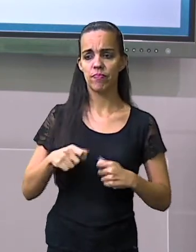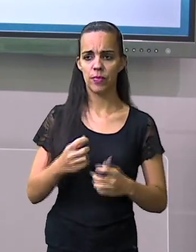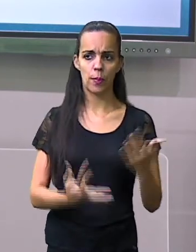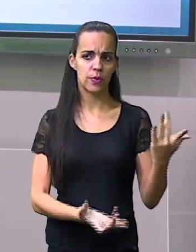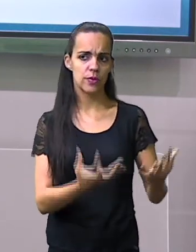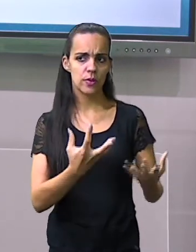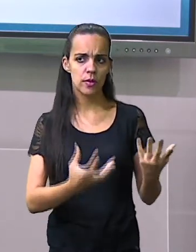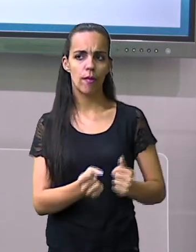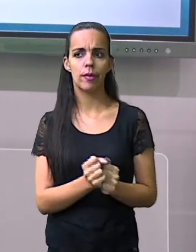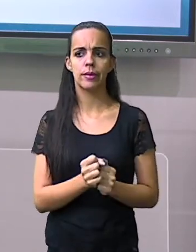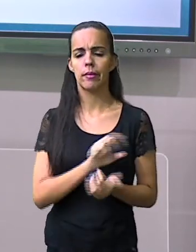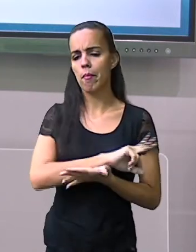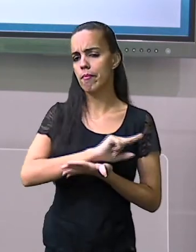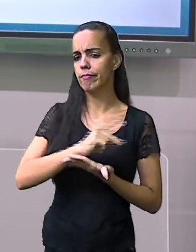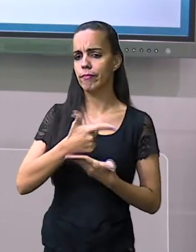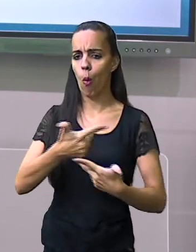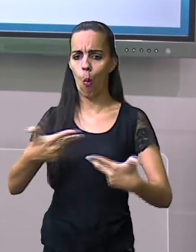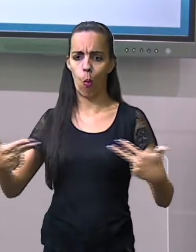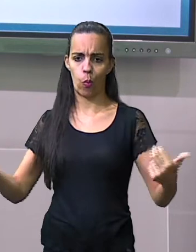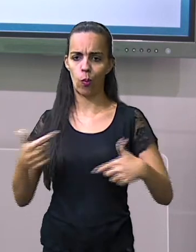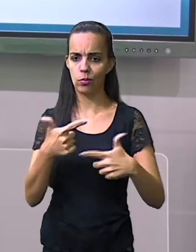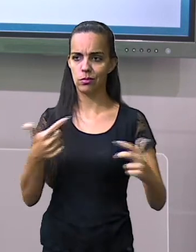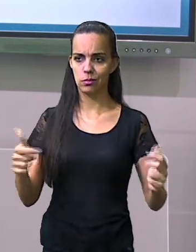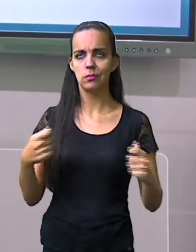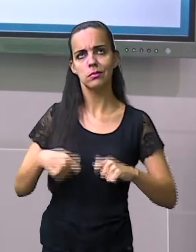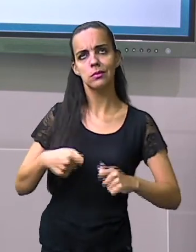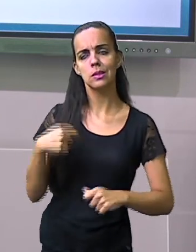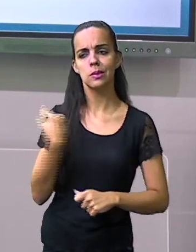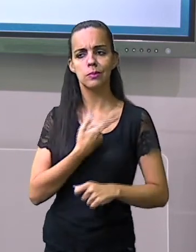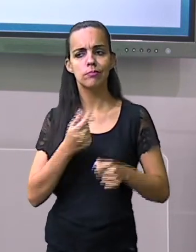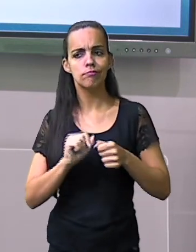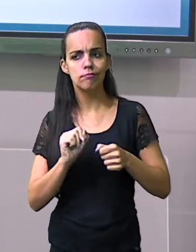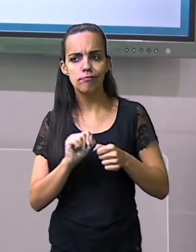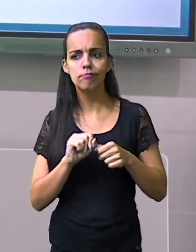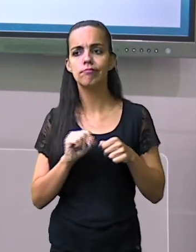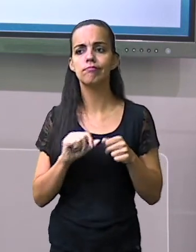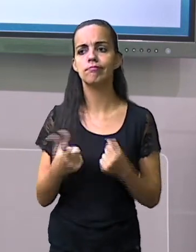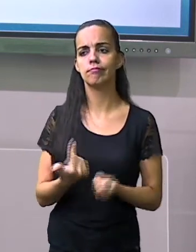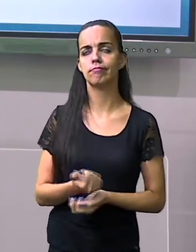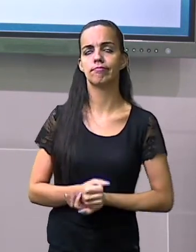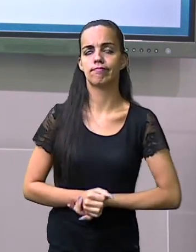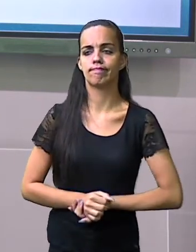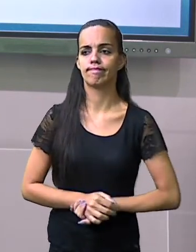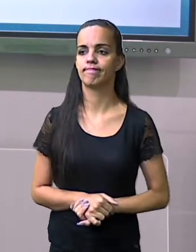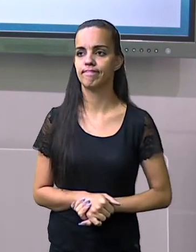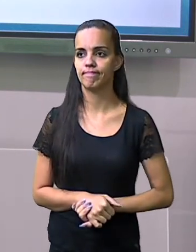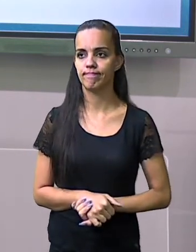para várias outras coisas. Mas, nós precisamos saber manusear de forma adequada.